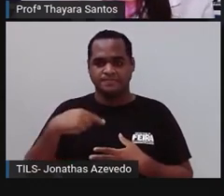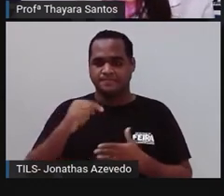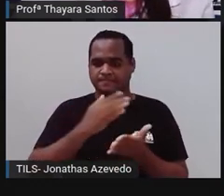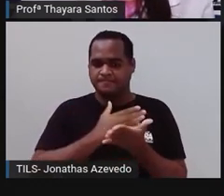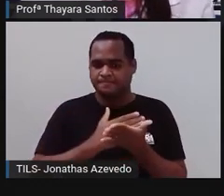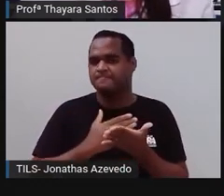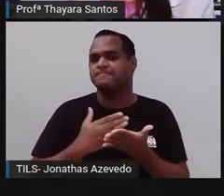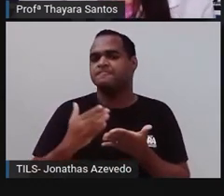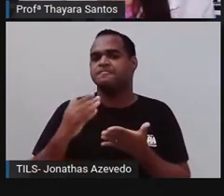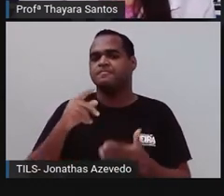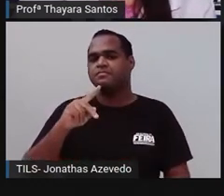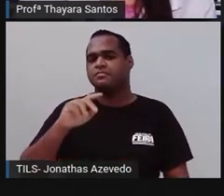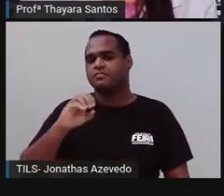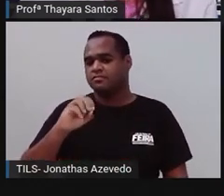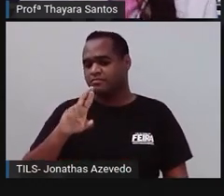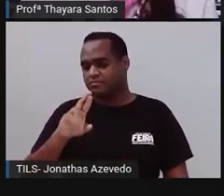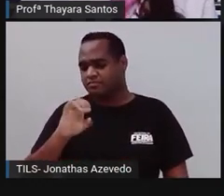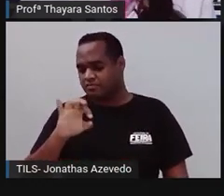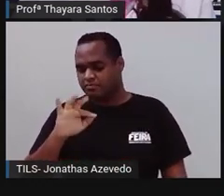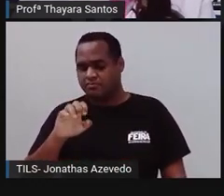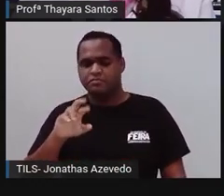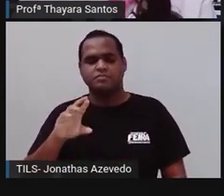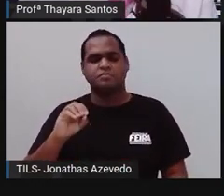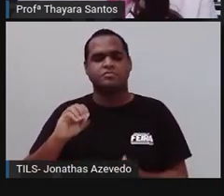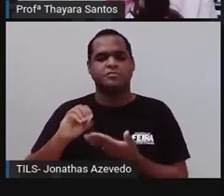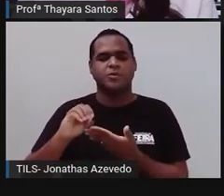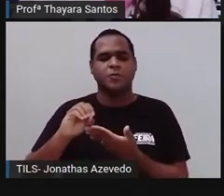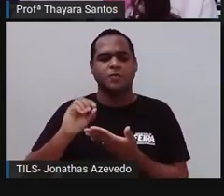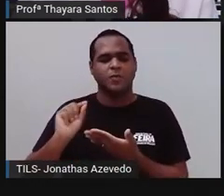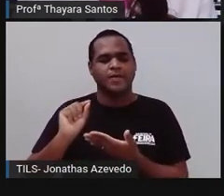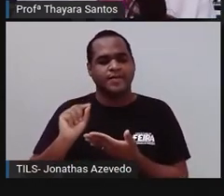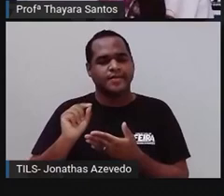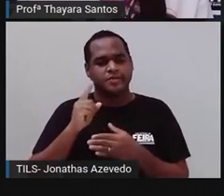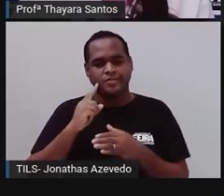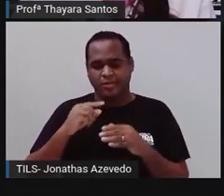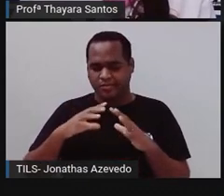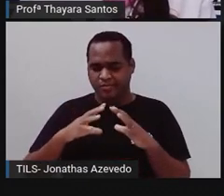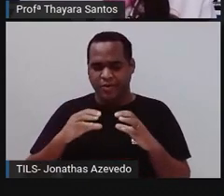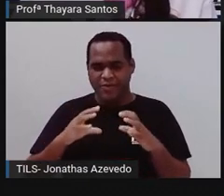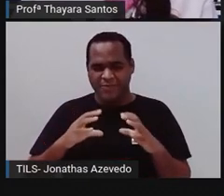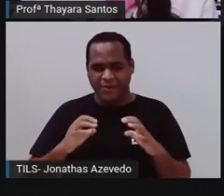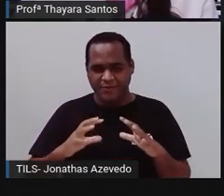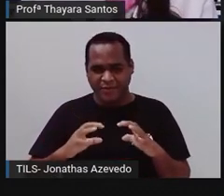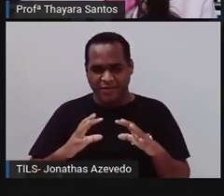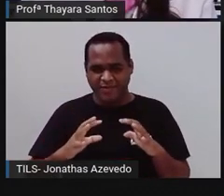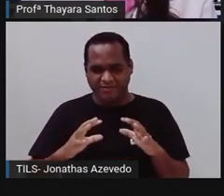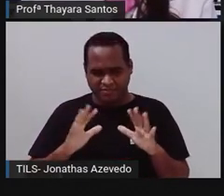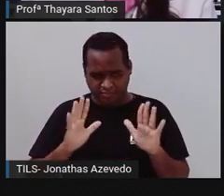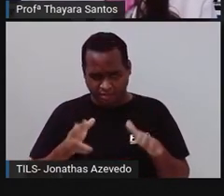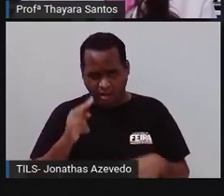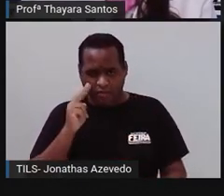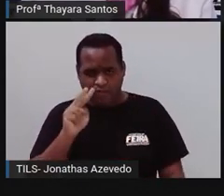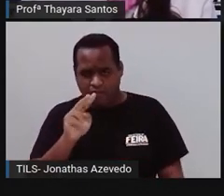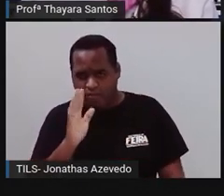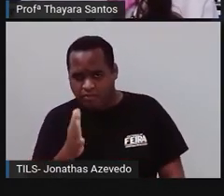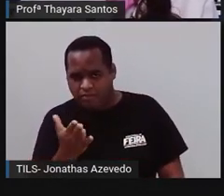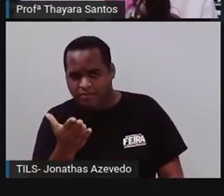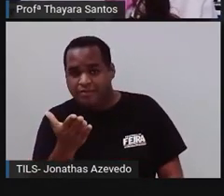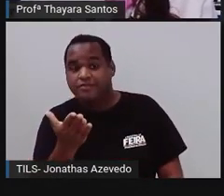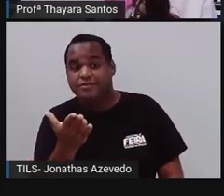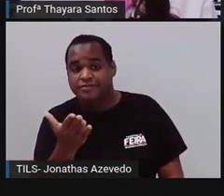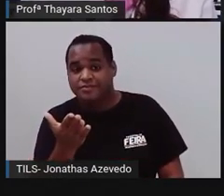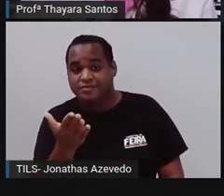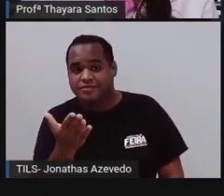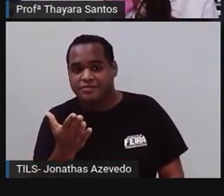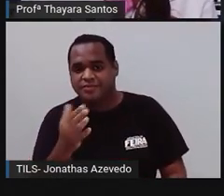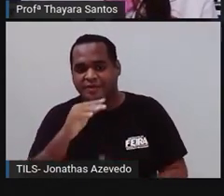falando sobre os poríferos. Os poríferos são as esponjas marinhas. Vocês já viram a esponja marinha? A